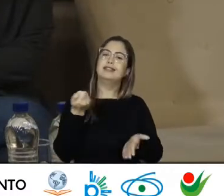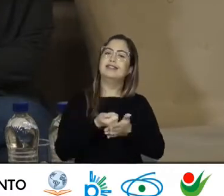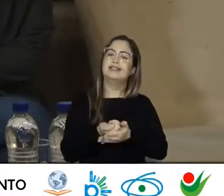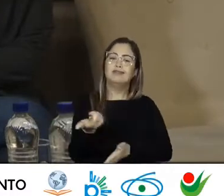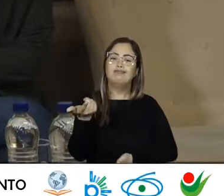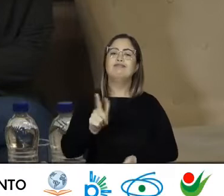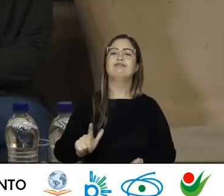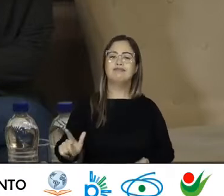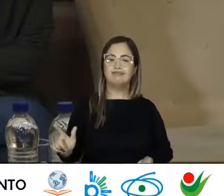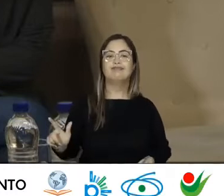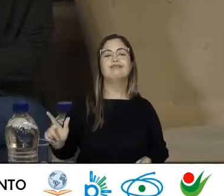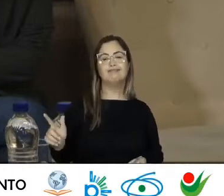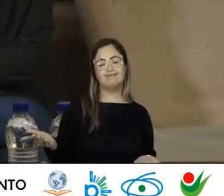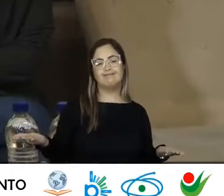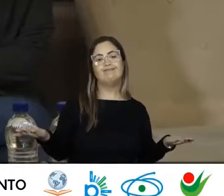ser